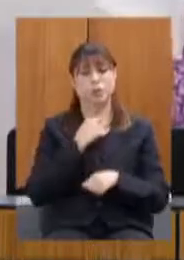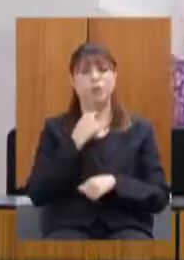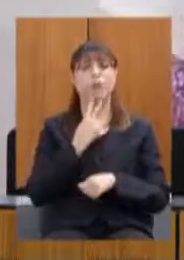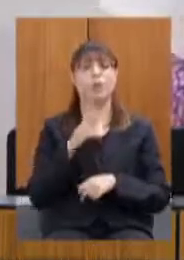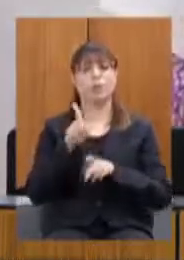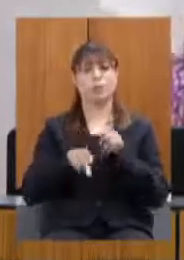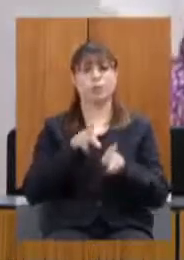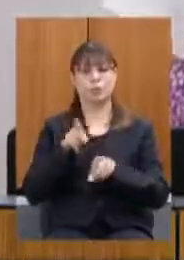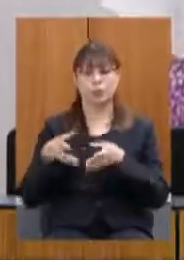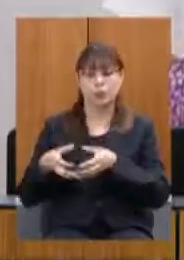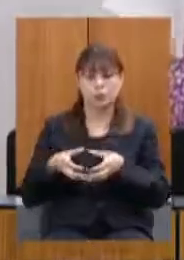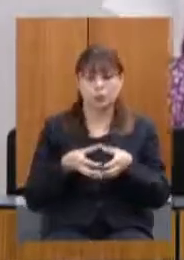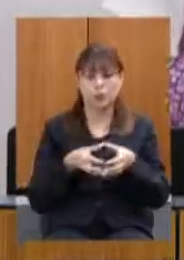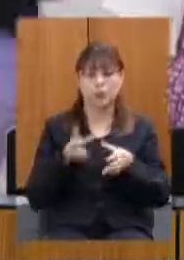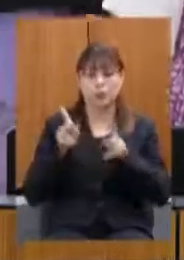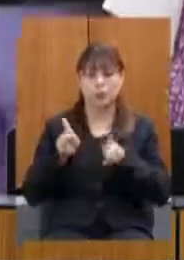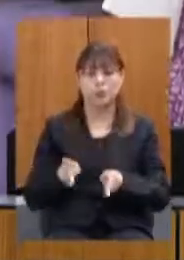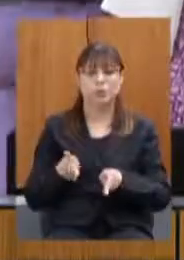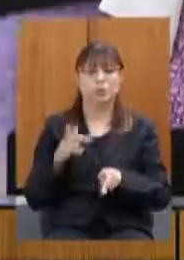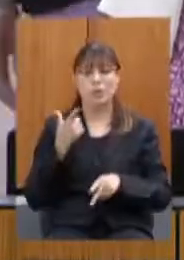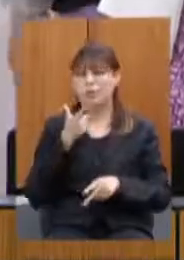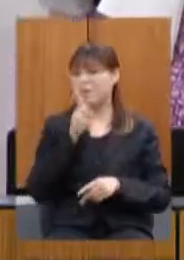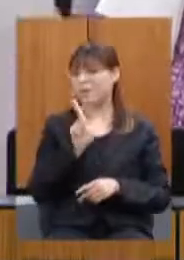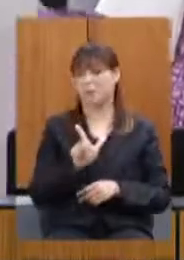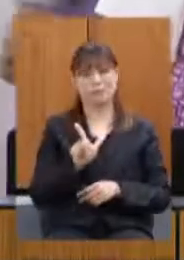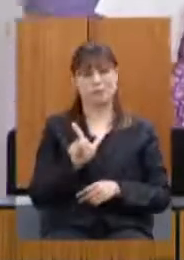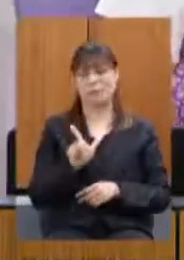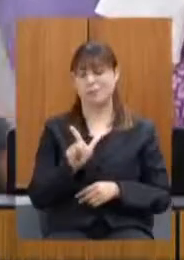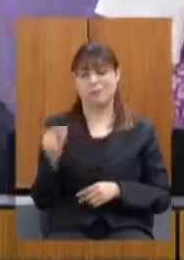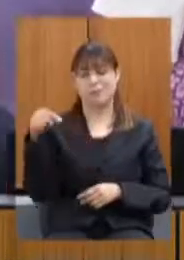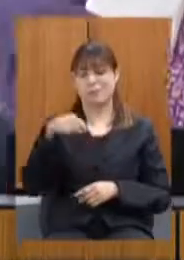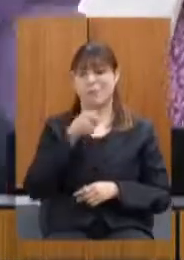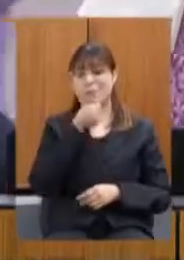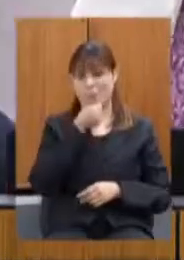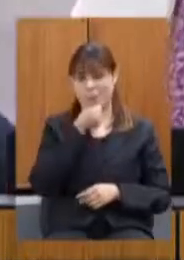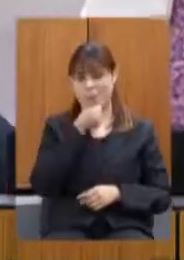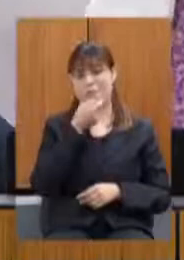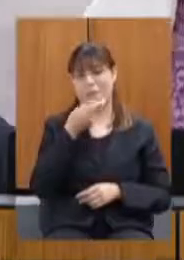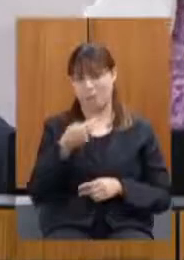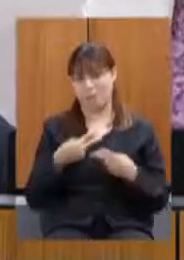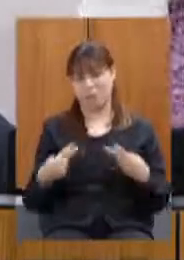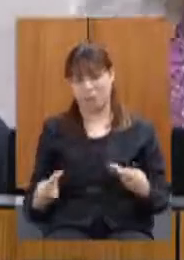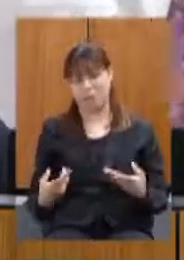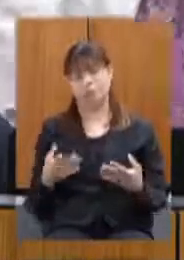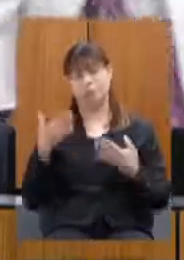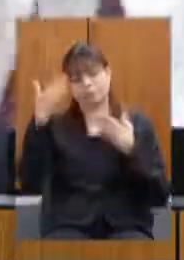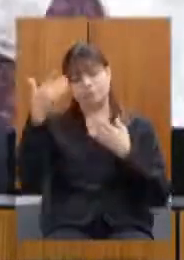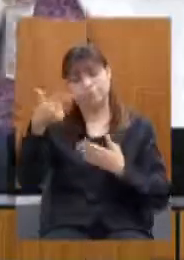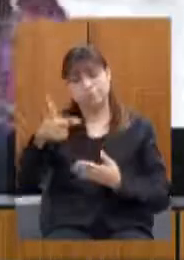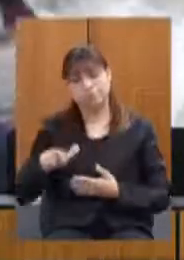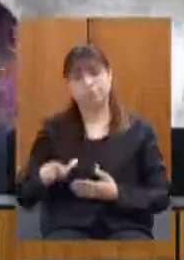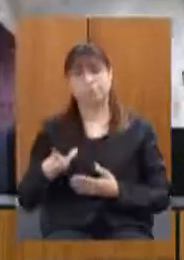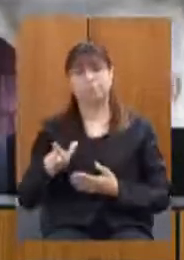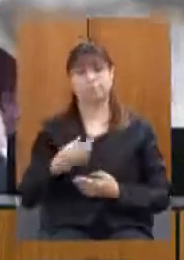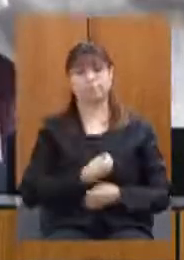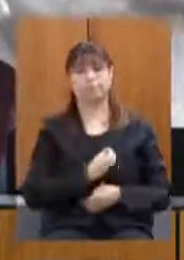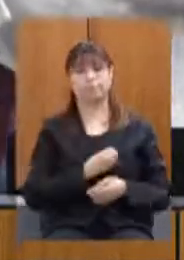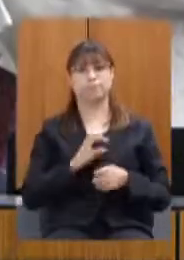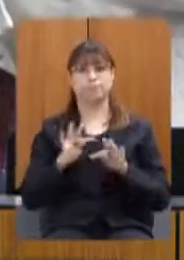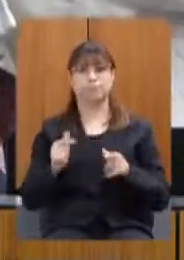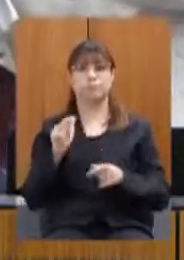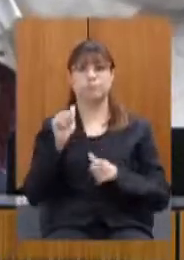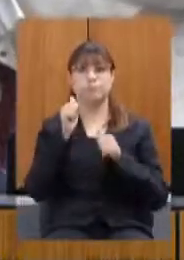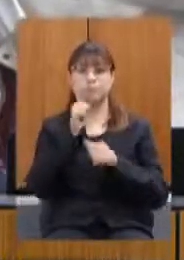comunidades daqueles que não tem a oportunidade de estar nesse microfone então quero agradecer aqui mais uma vez a presença de todos e todas